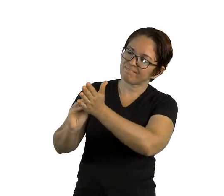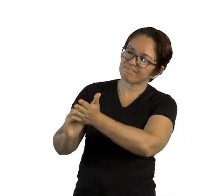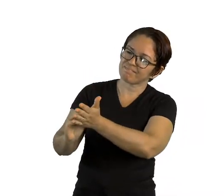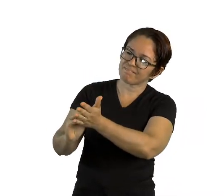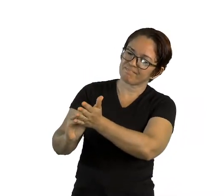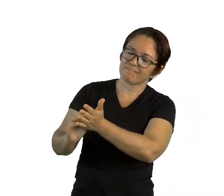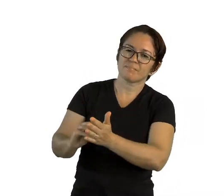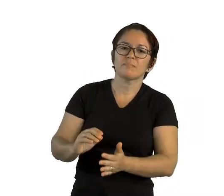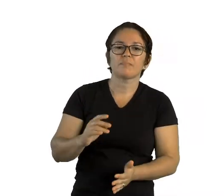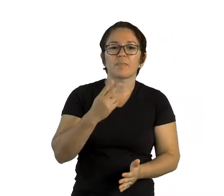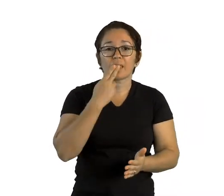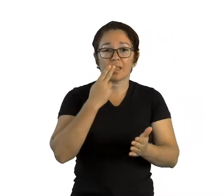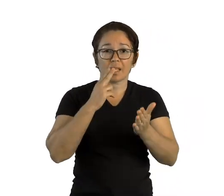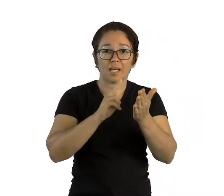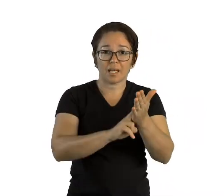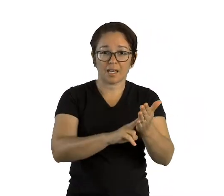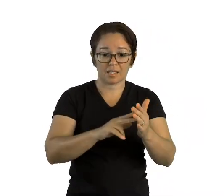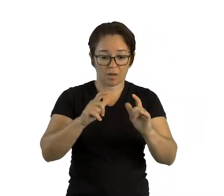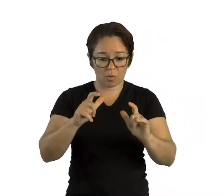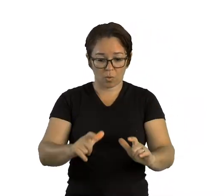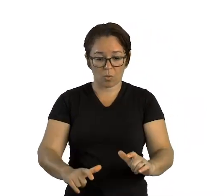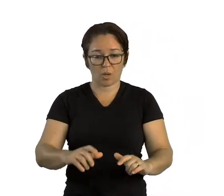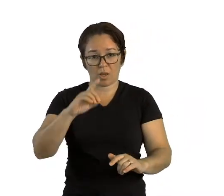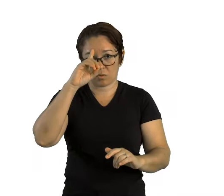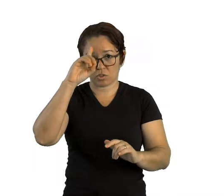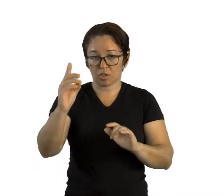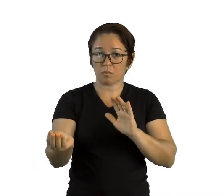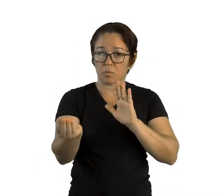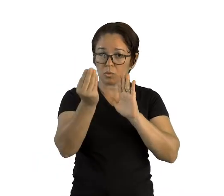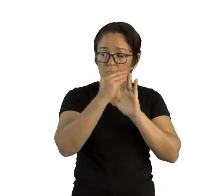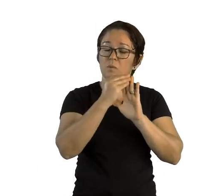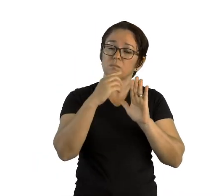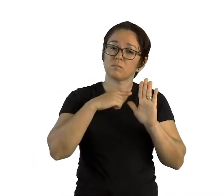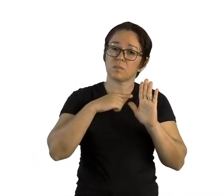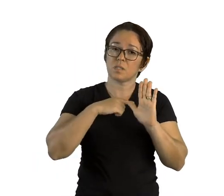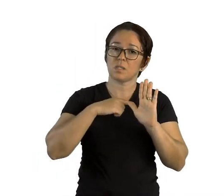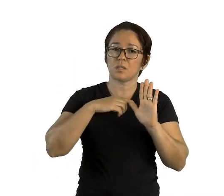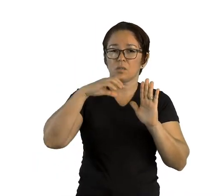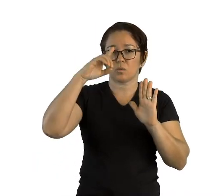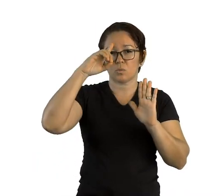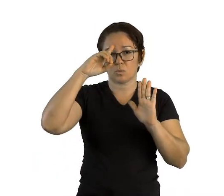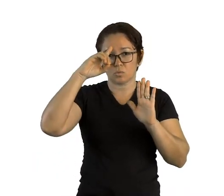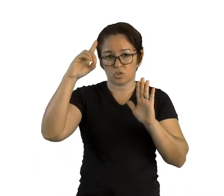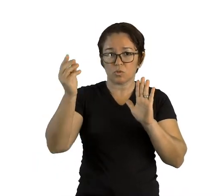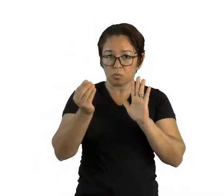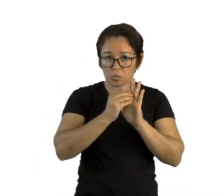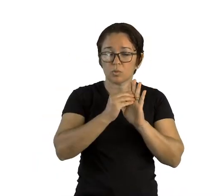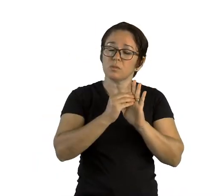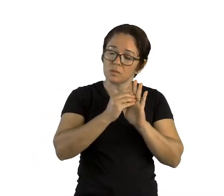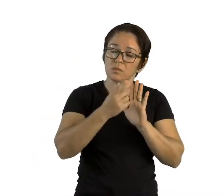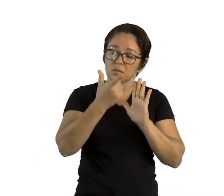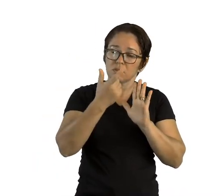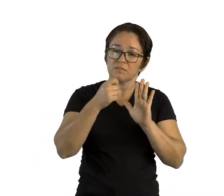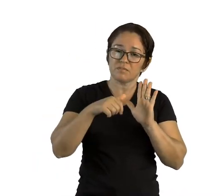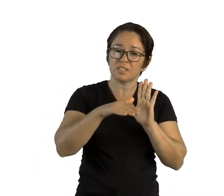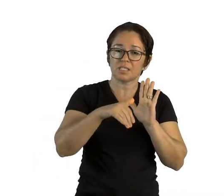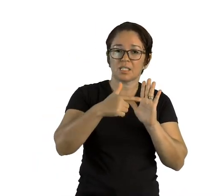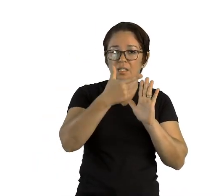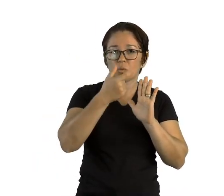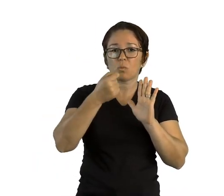a data? Sim! Porto Alegre. E quando ela foi escrita? 20 de setembro de 2009.